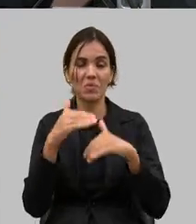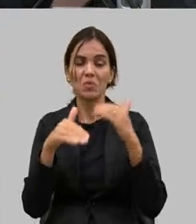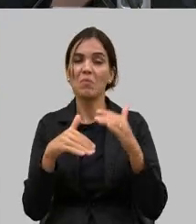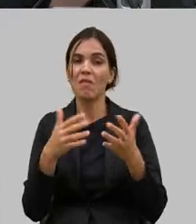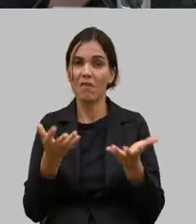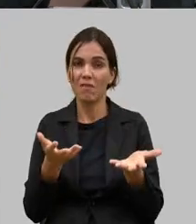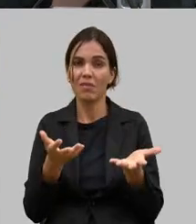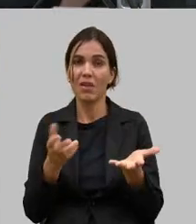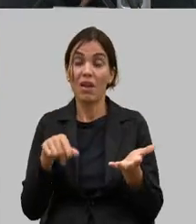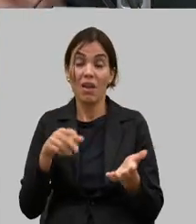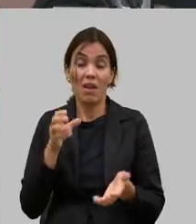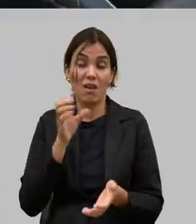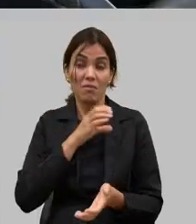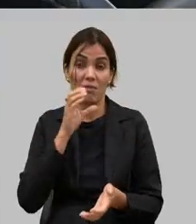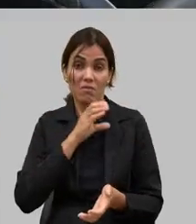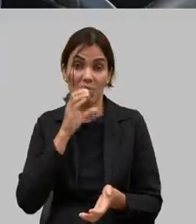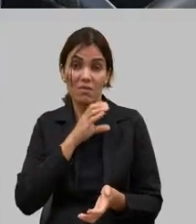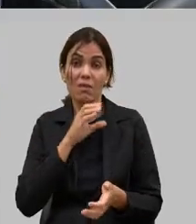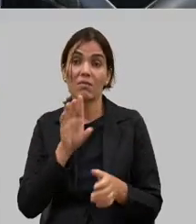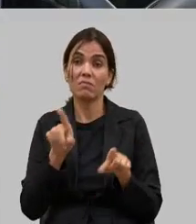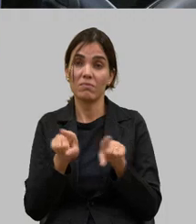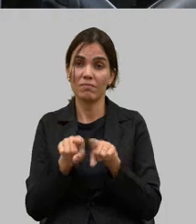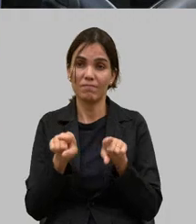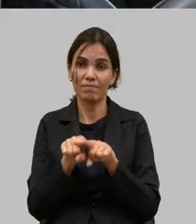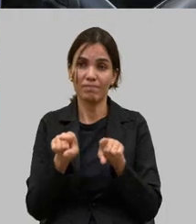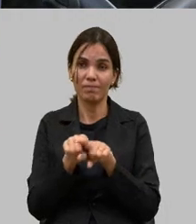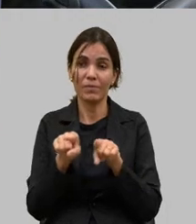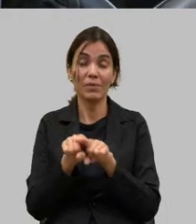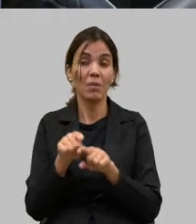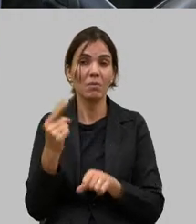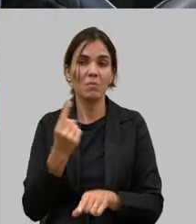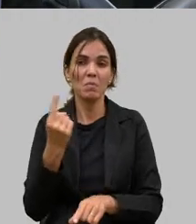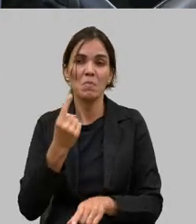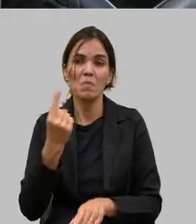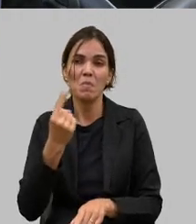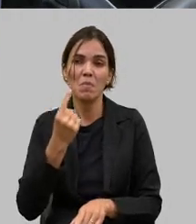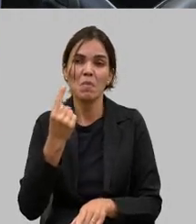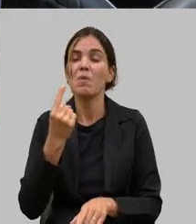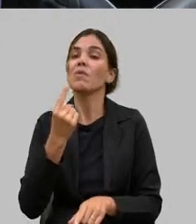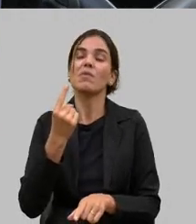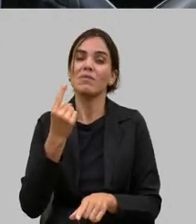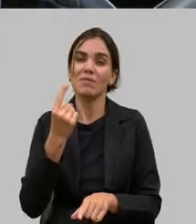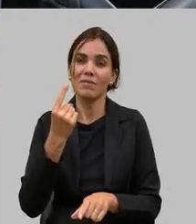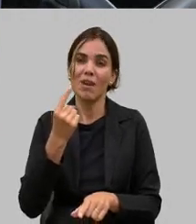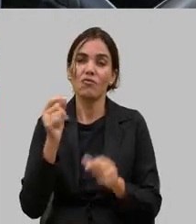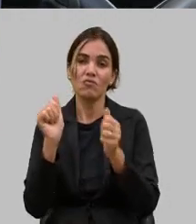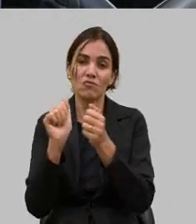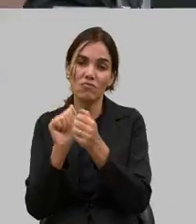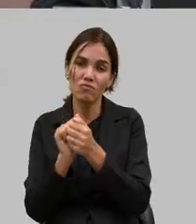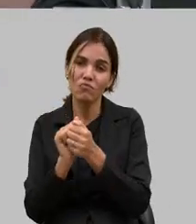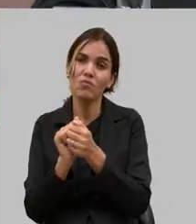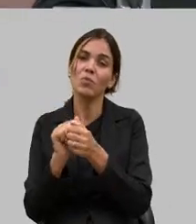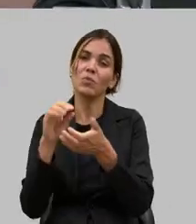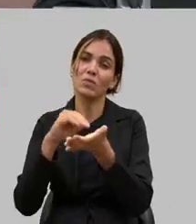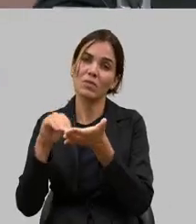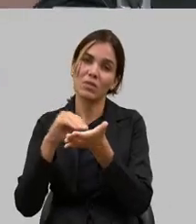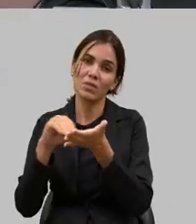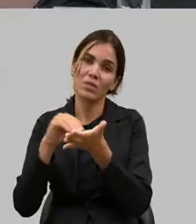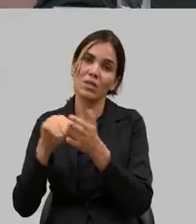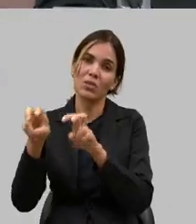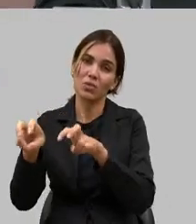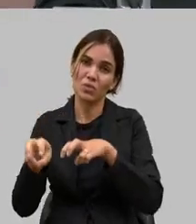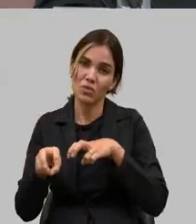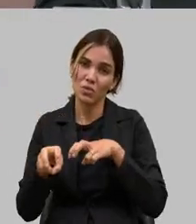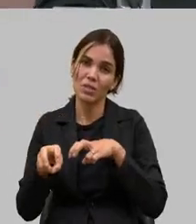mas é também uma questão que nós colocamos no CEMIG Agro de priorizar junto com a Secretaria da Agricultura e a Federação da Agricultura